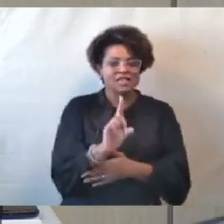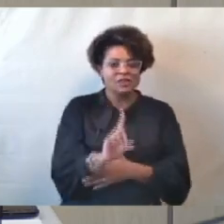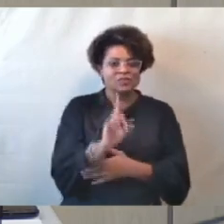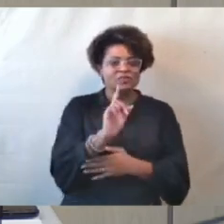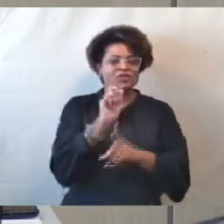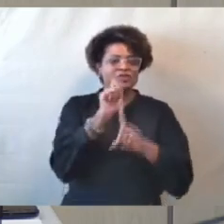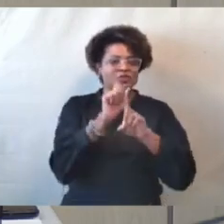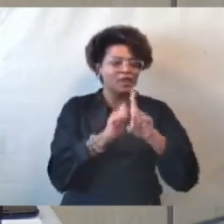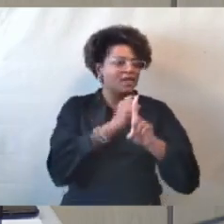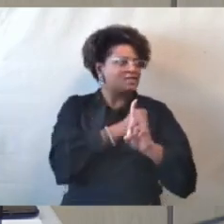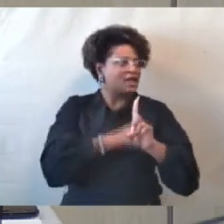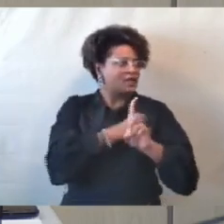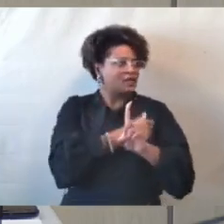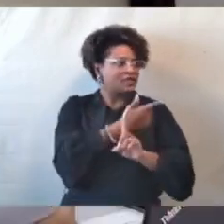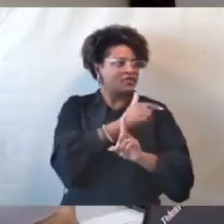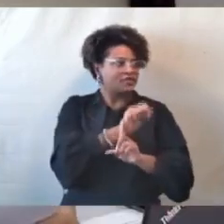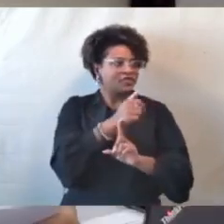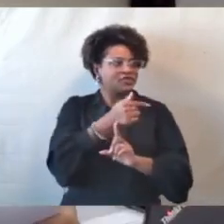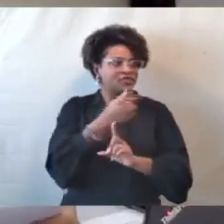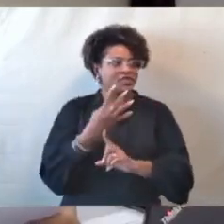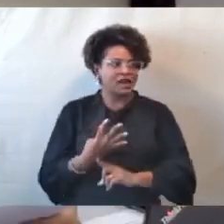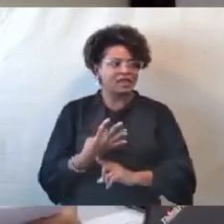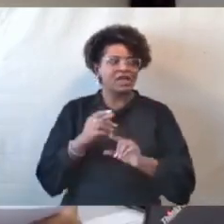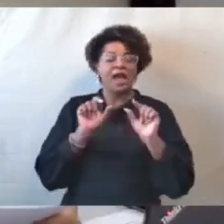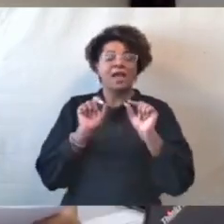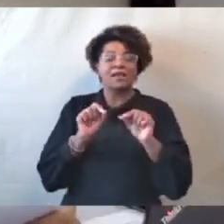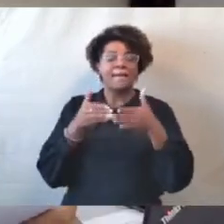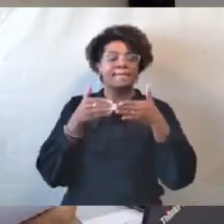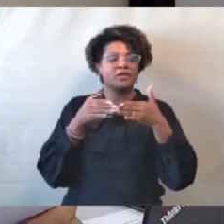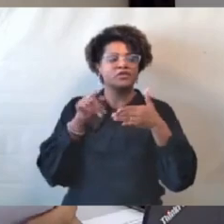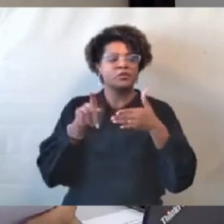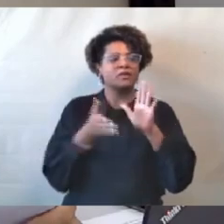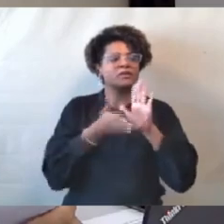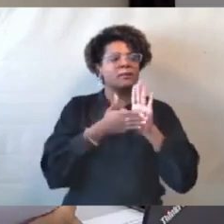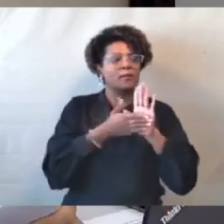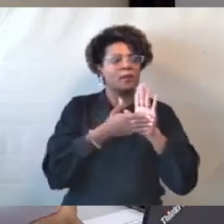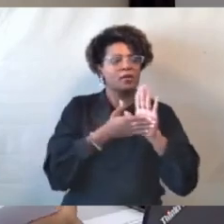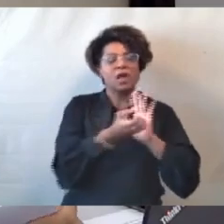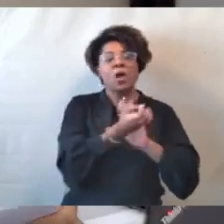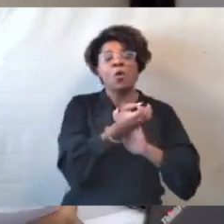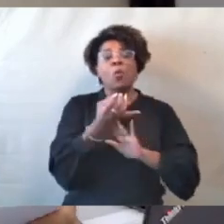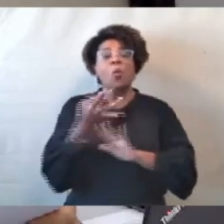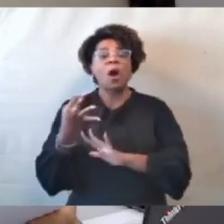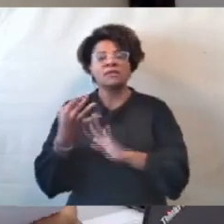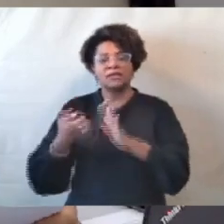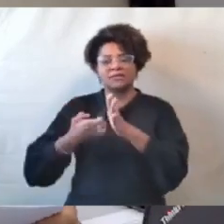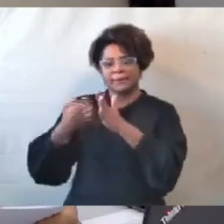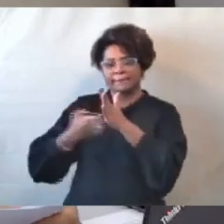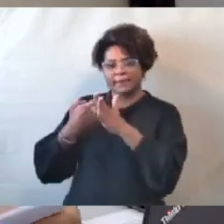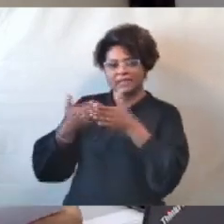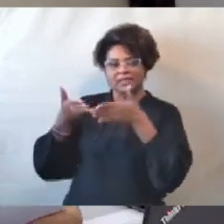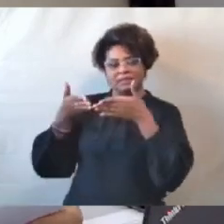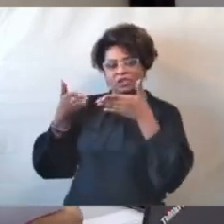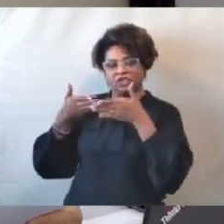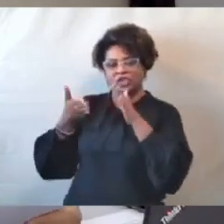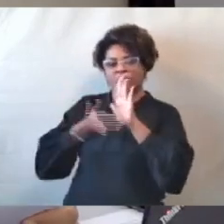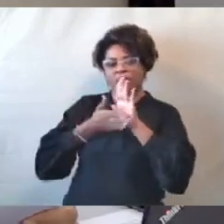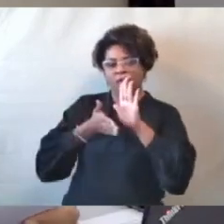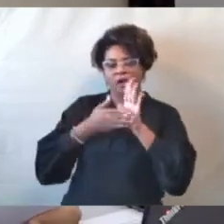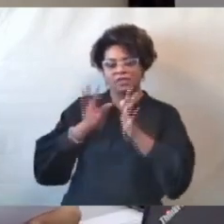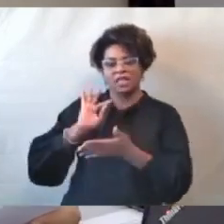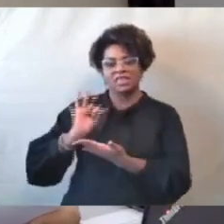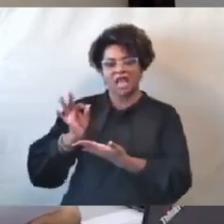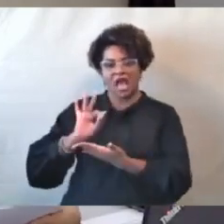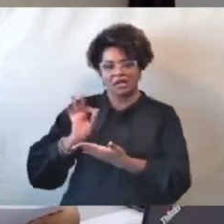solicitou essa proposta? Quantas empresas foram solicitadas propostas técnicas? Quantas outras